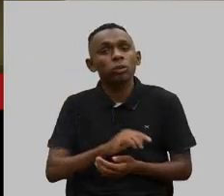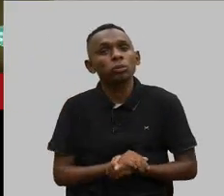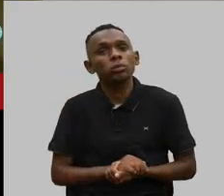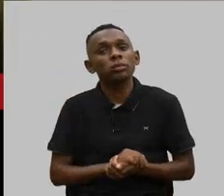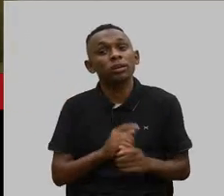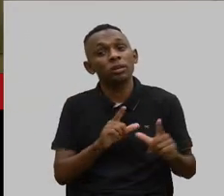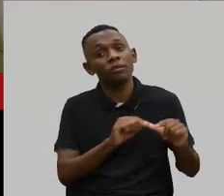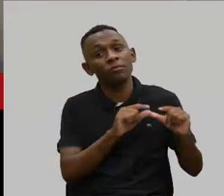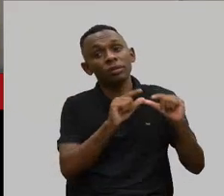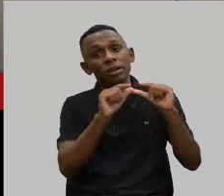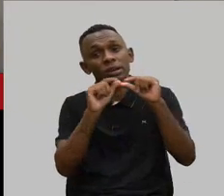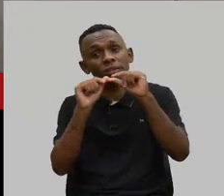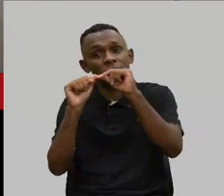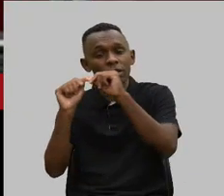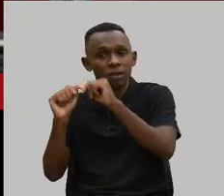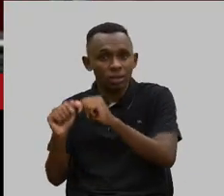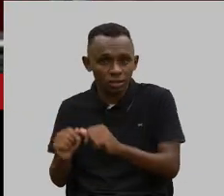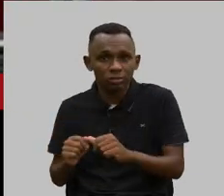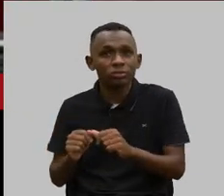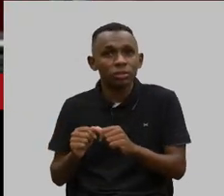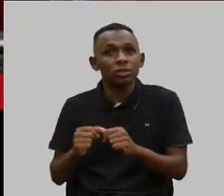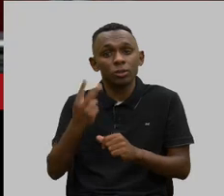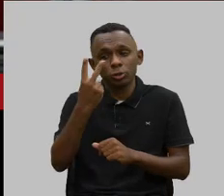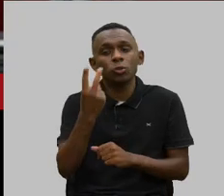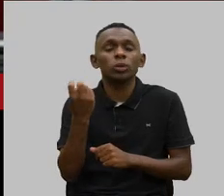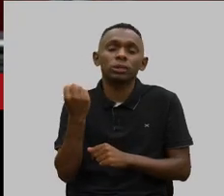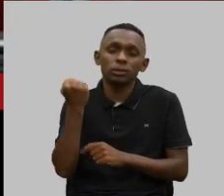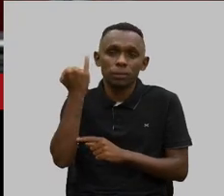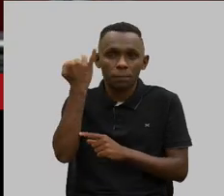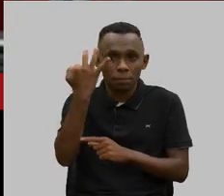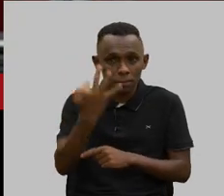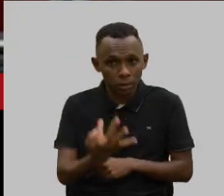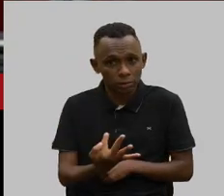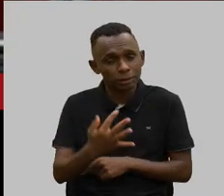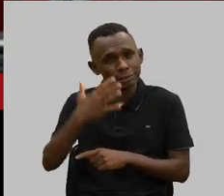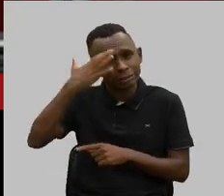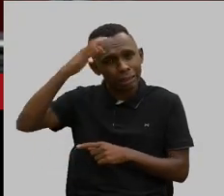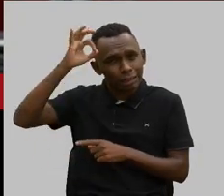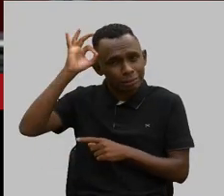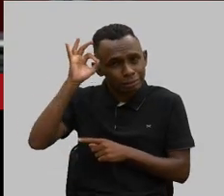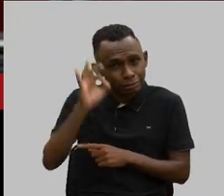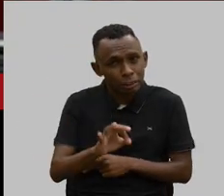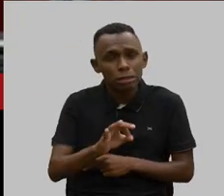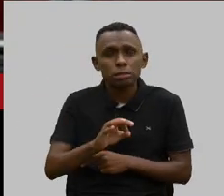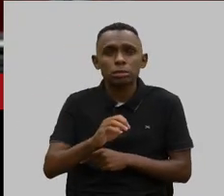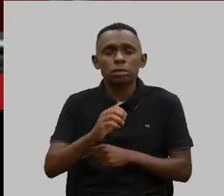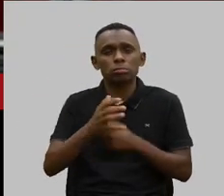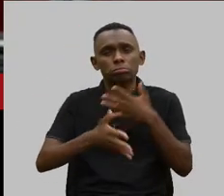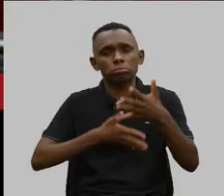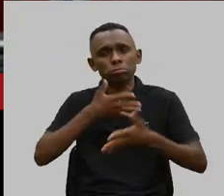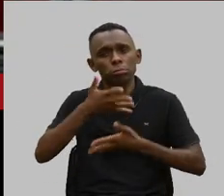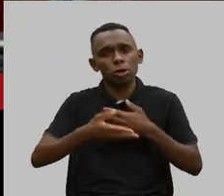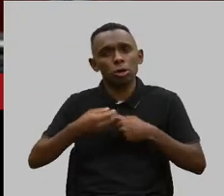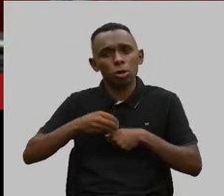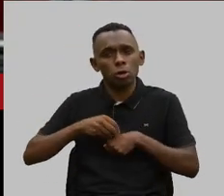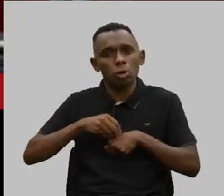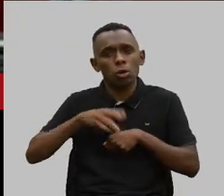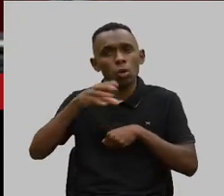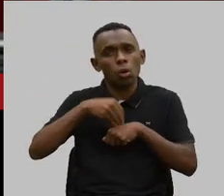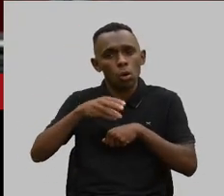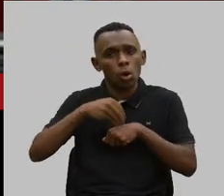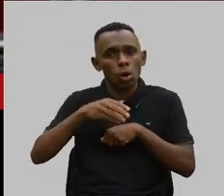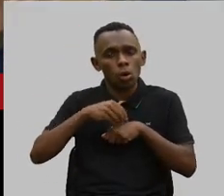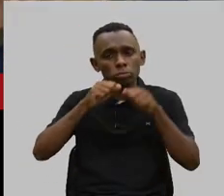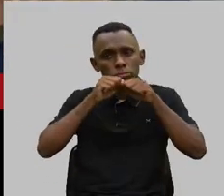viajar duas madrugadas, mas pode ter certeza que a sua voz vai repercutir para toda a nossa Minas